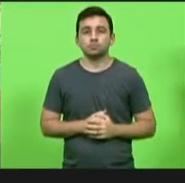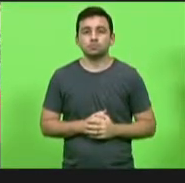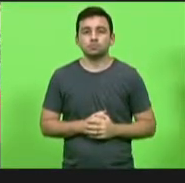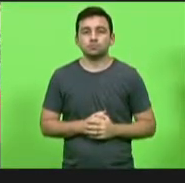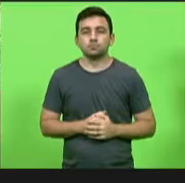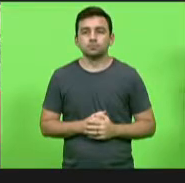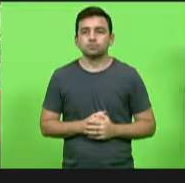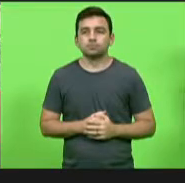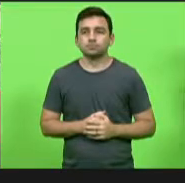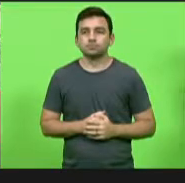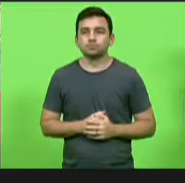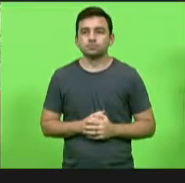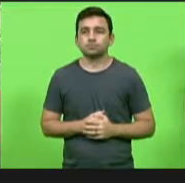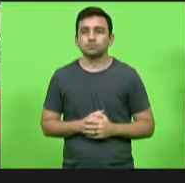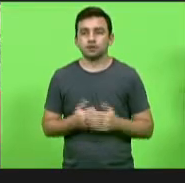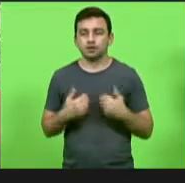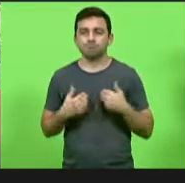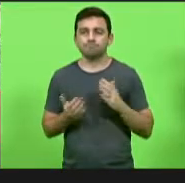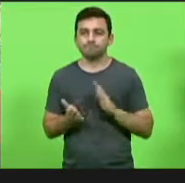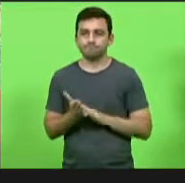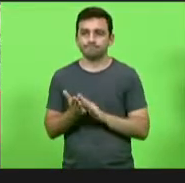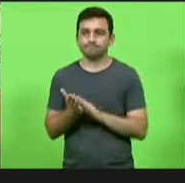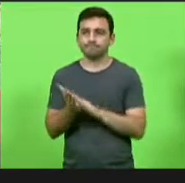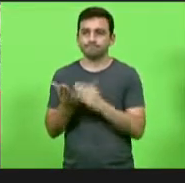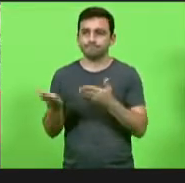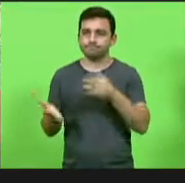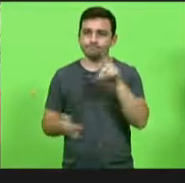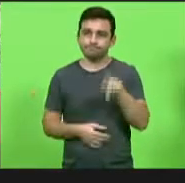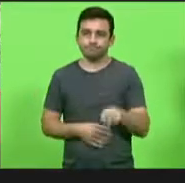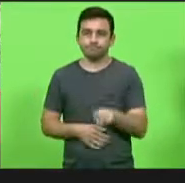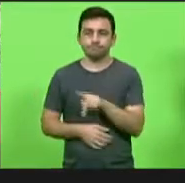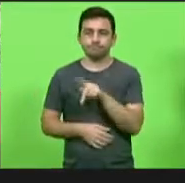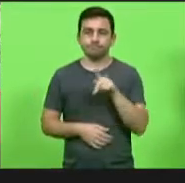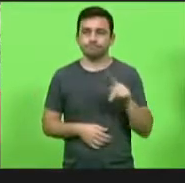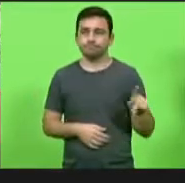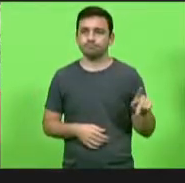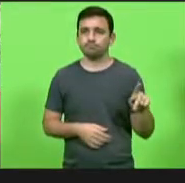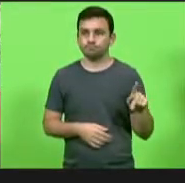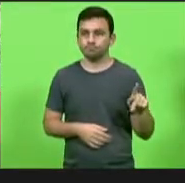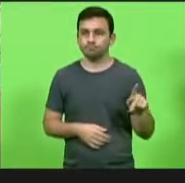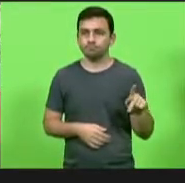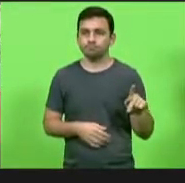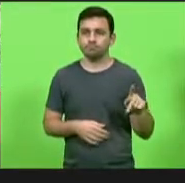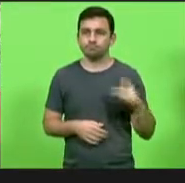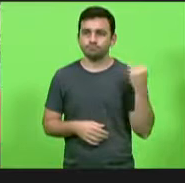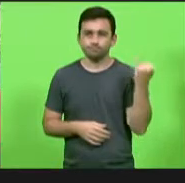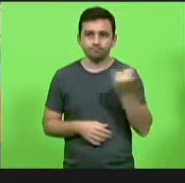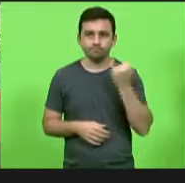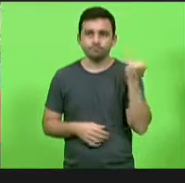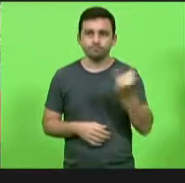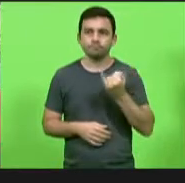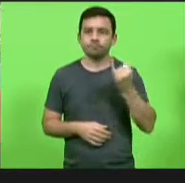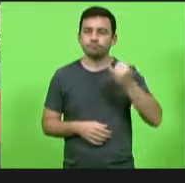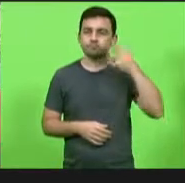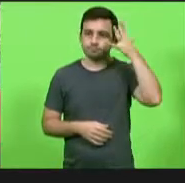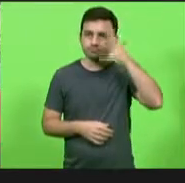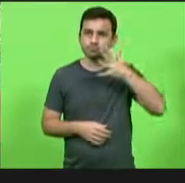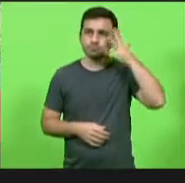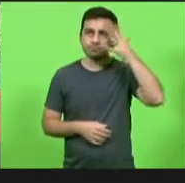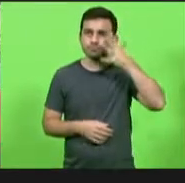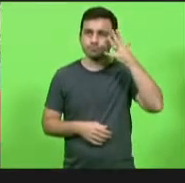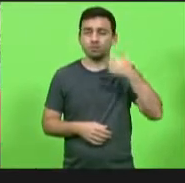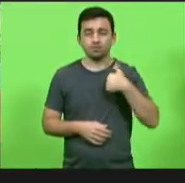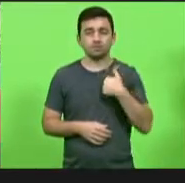se me permito parabenizar o deputado padre Pedro pela importância da fala e